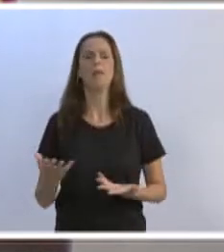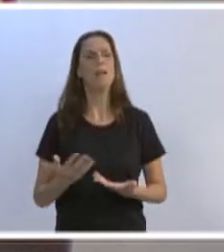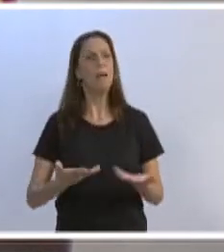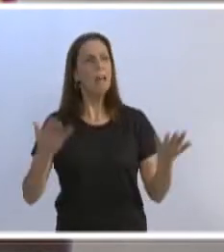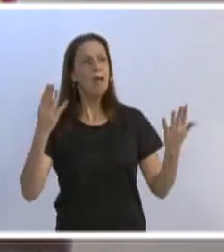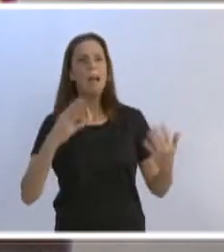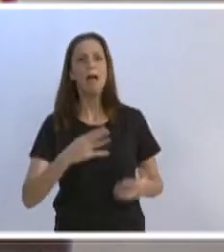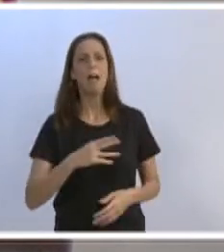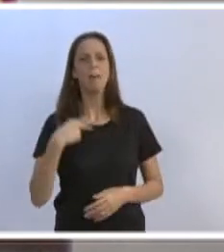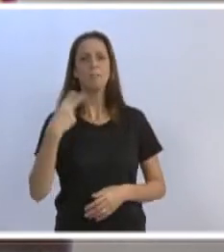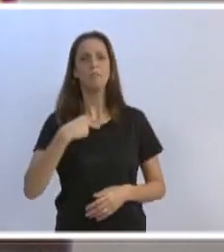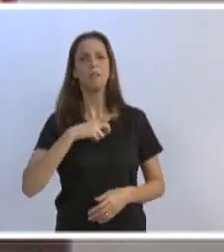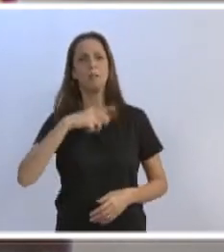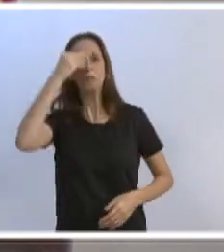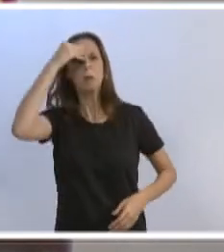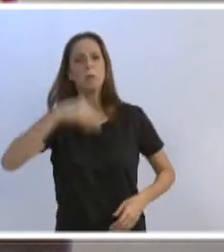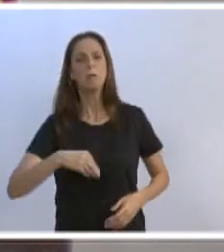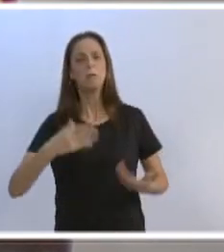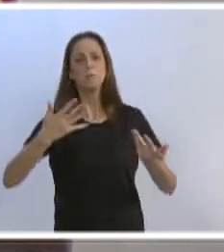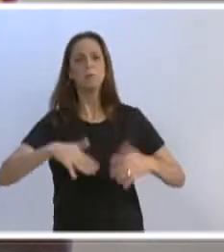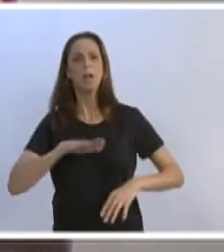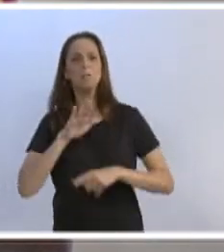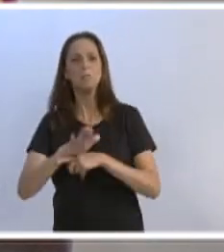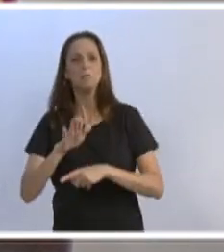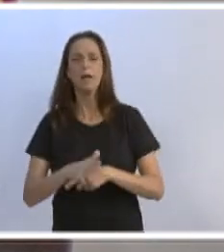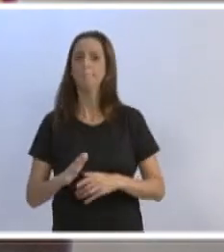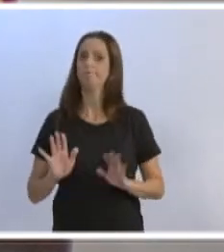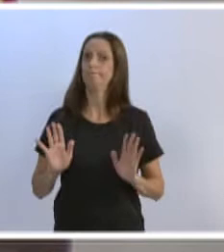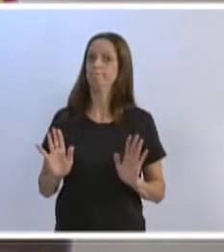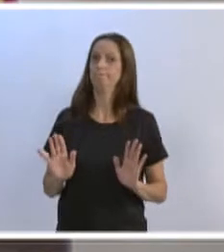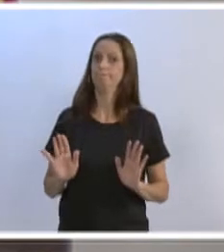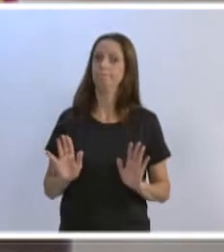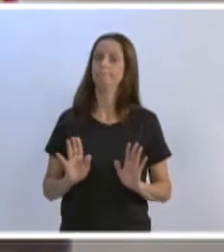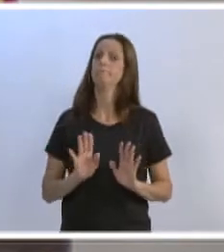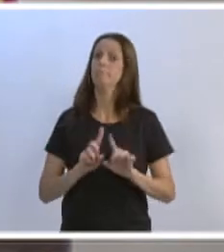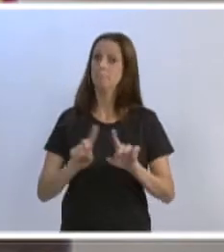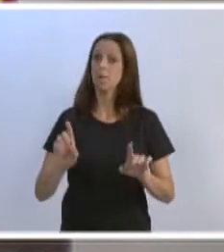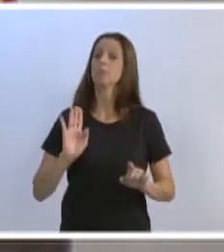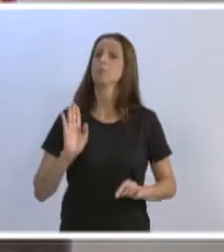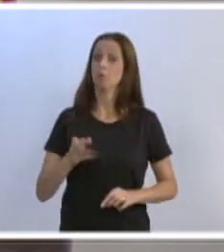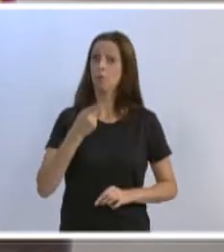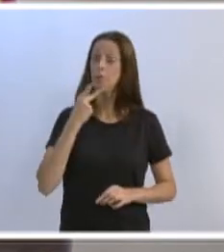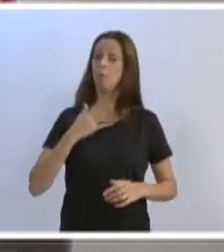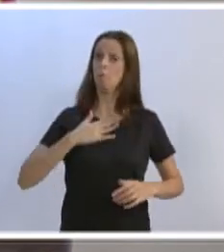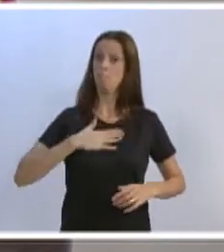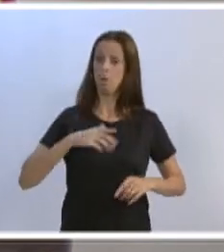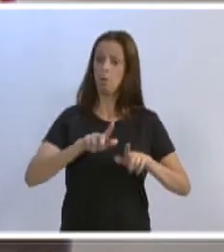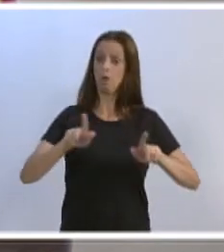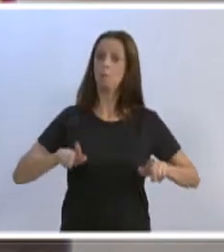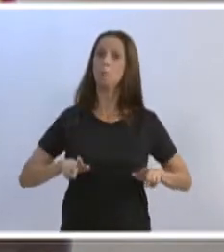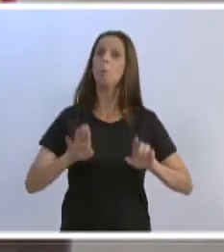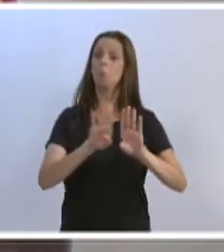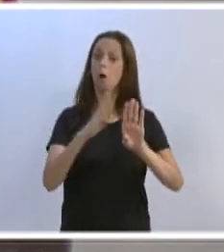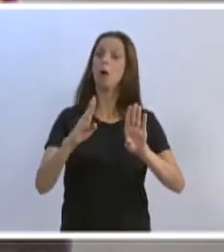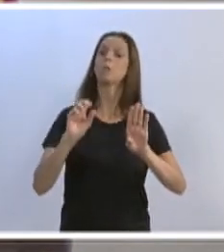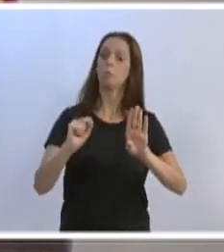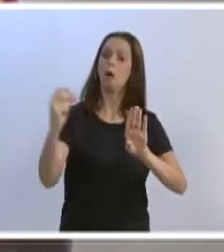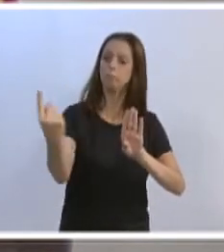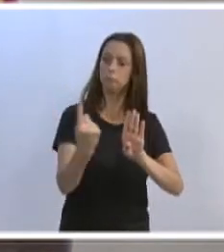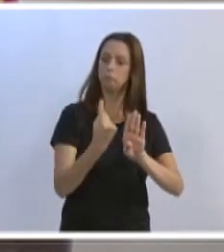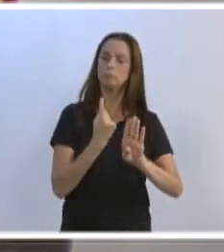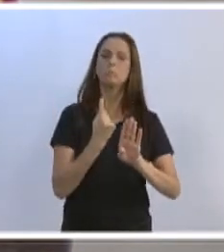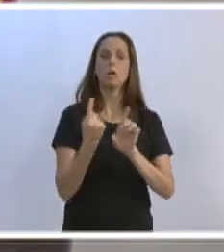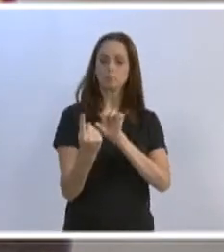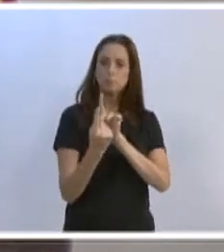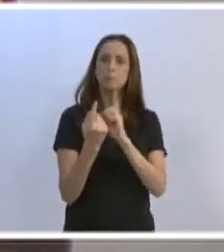vontade de nós, enquanto parlamentares, de querer estar fazendo. Coloquei à disposição meu gabinete, novamente, e falei, presidente, que eu iria